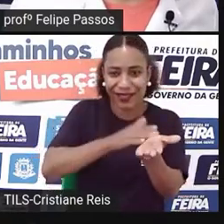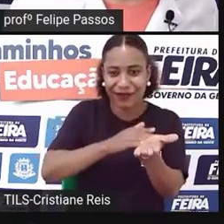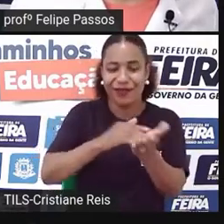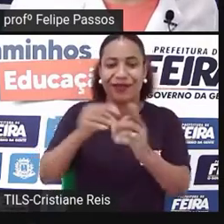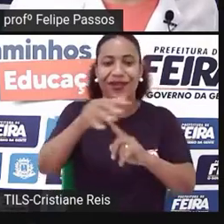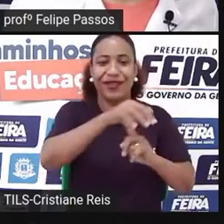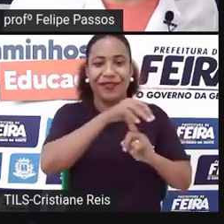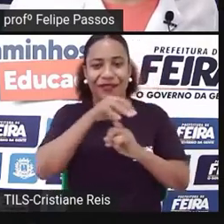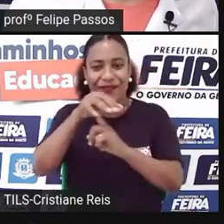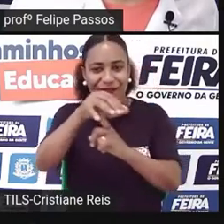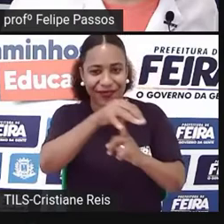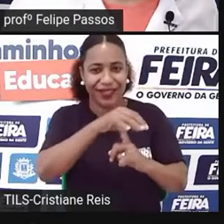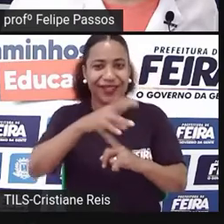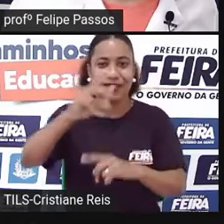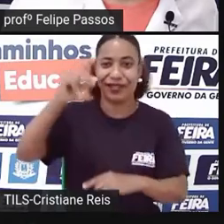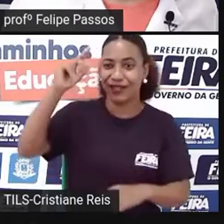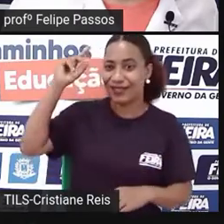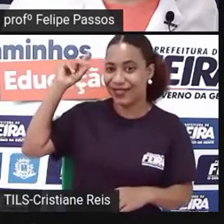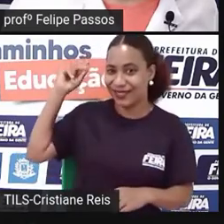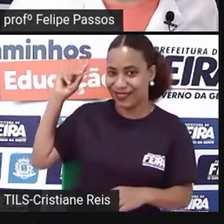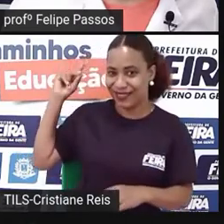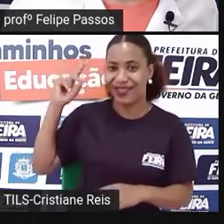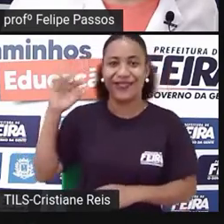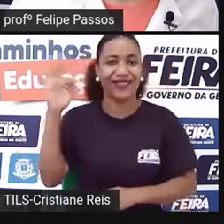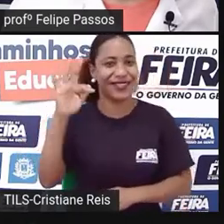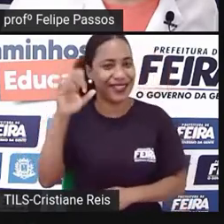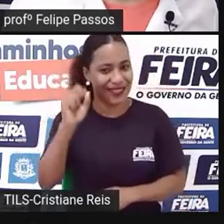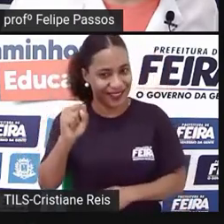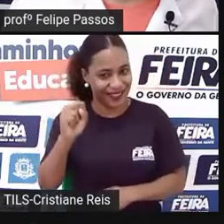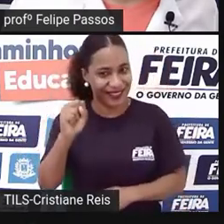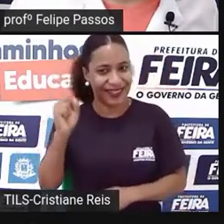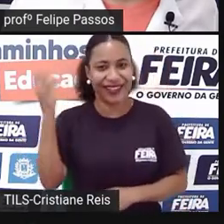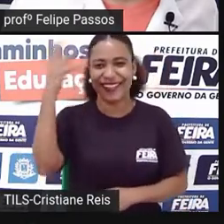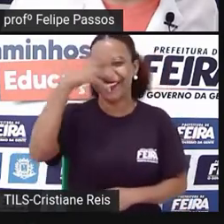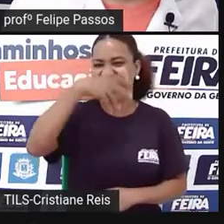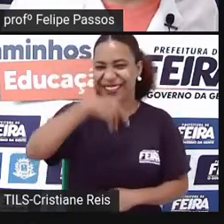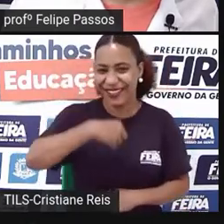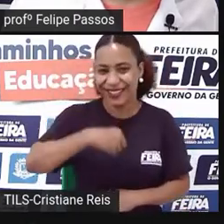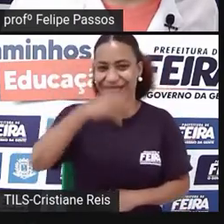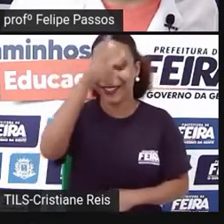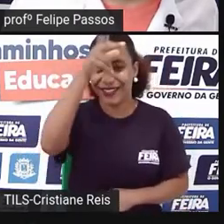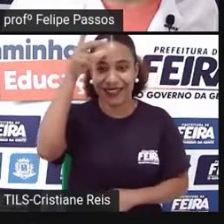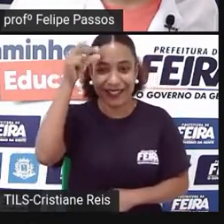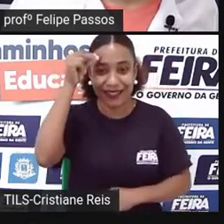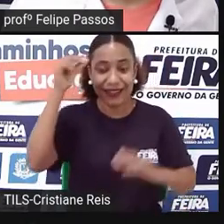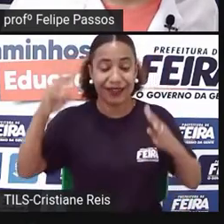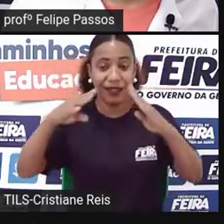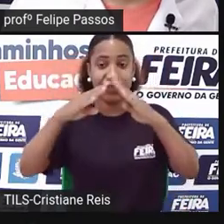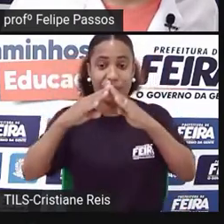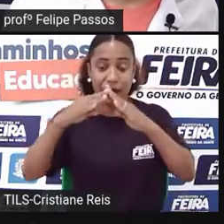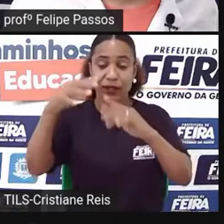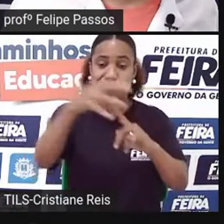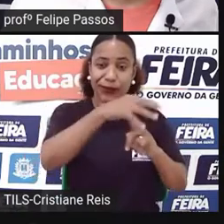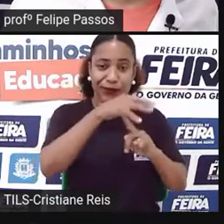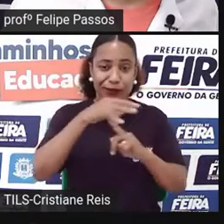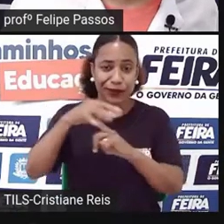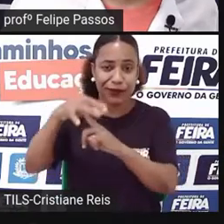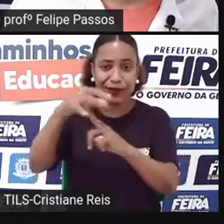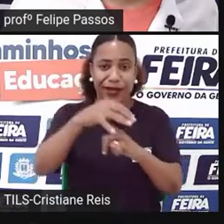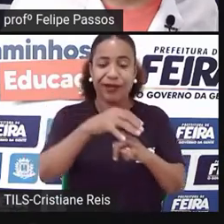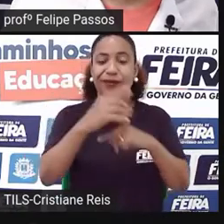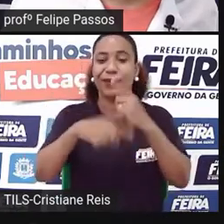muito rica, ela era uma feira no centro da cidade onde há a prefeitura ali. e aí até se construiu o de abastecimento.